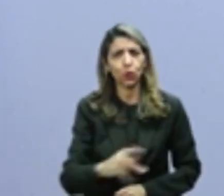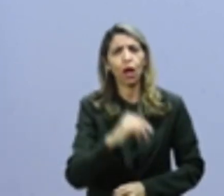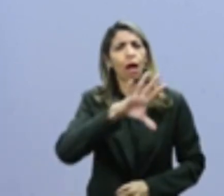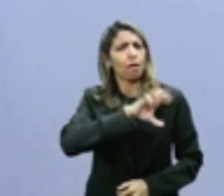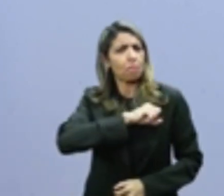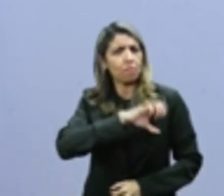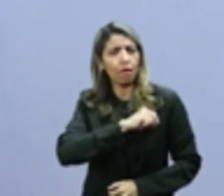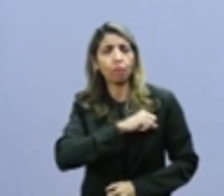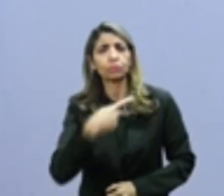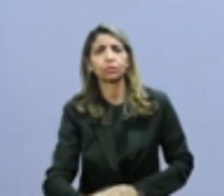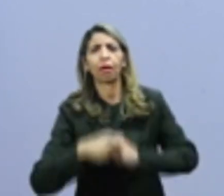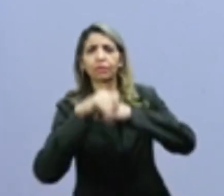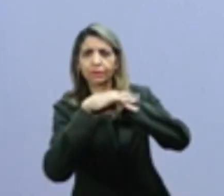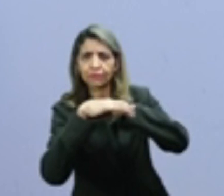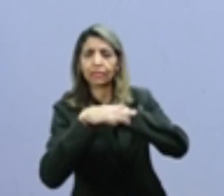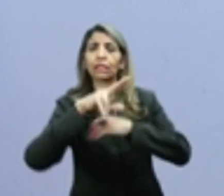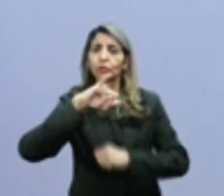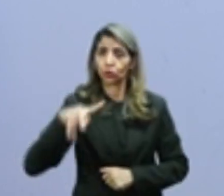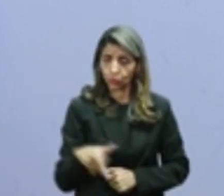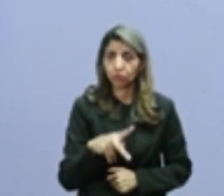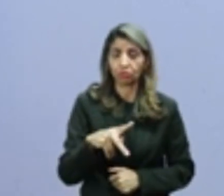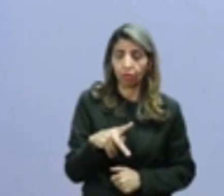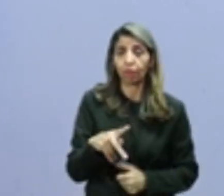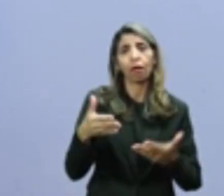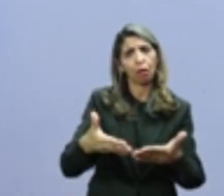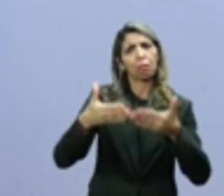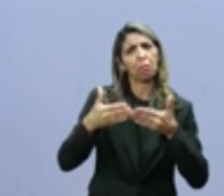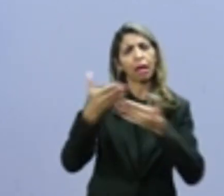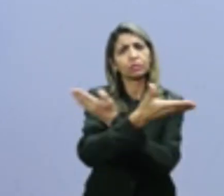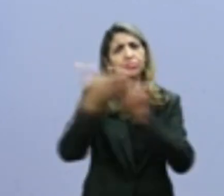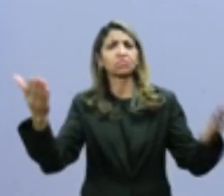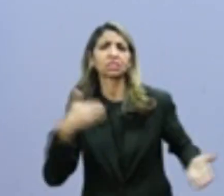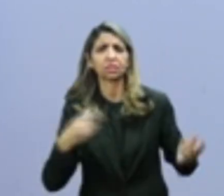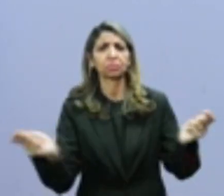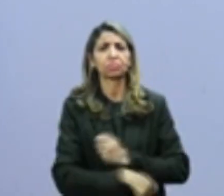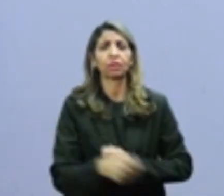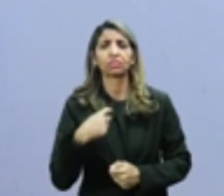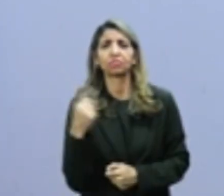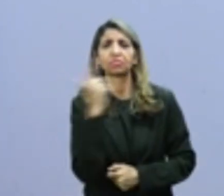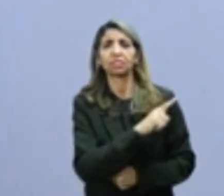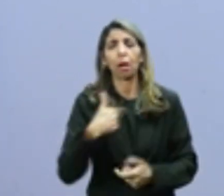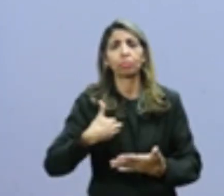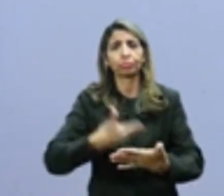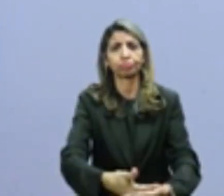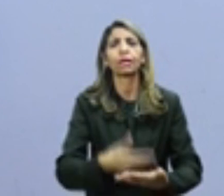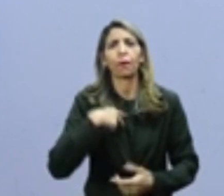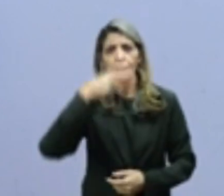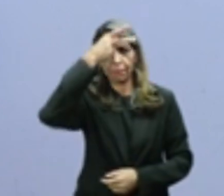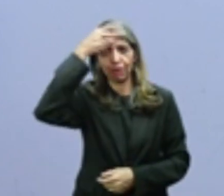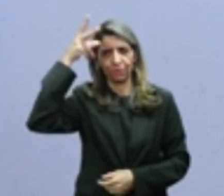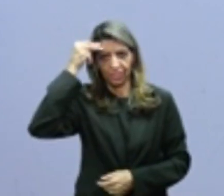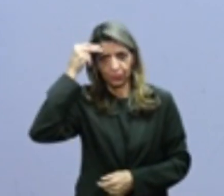cidade e por isso eu peço a oportunidade de ser o próximo prefeito. O atual